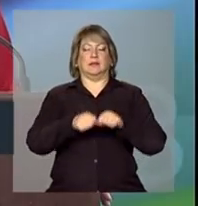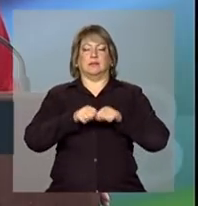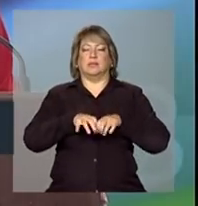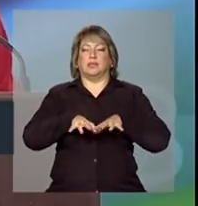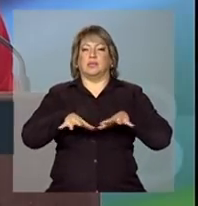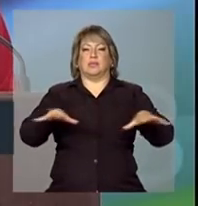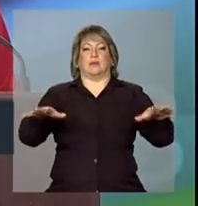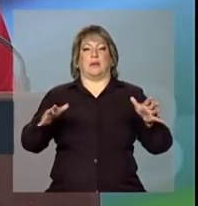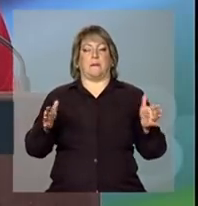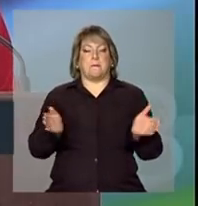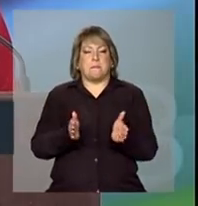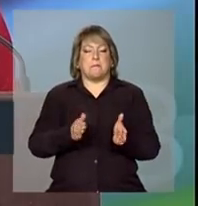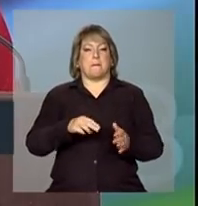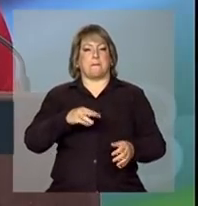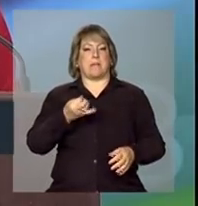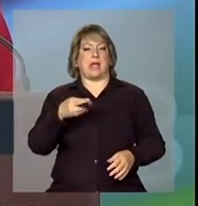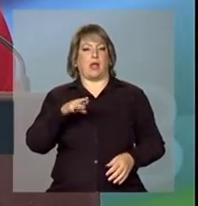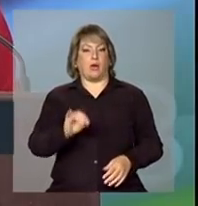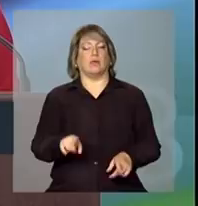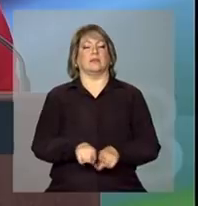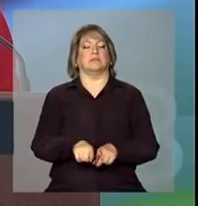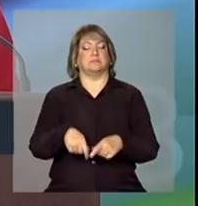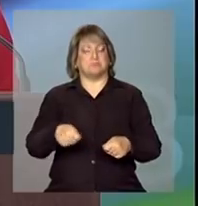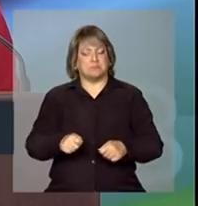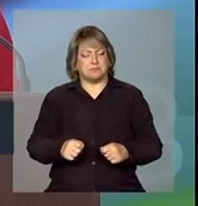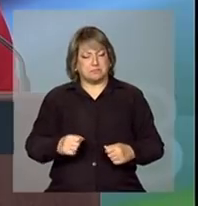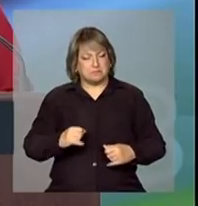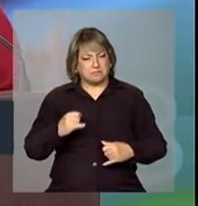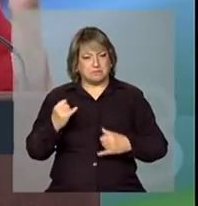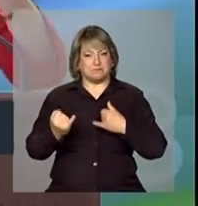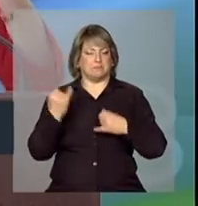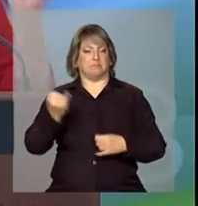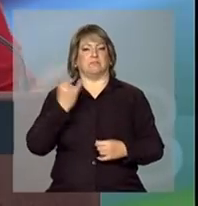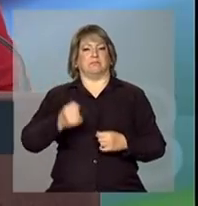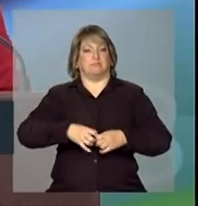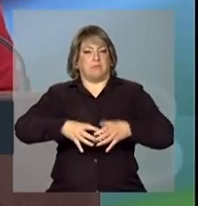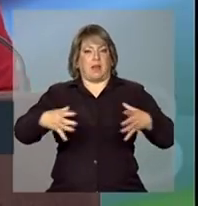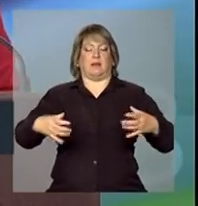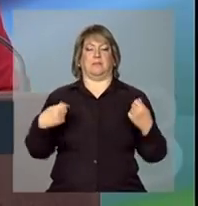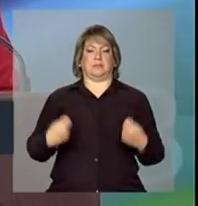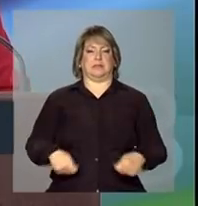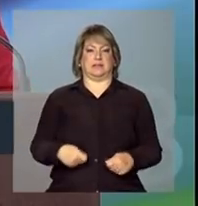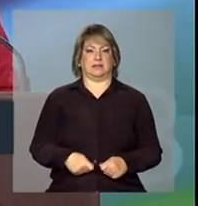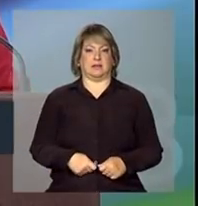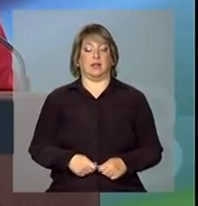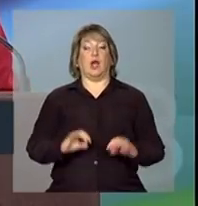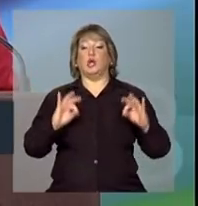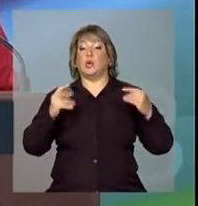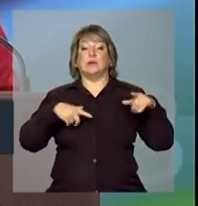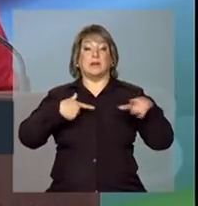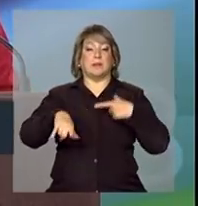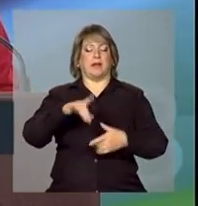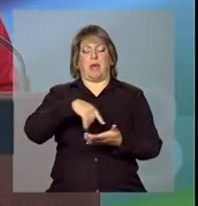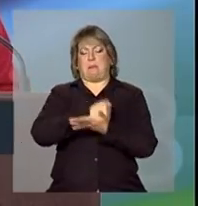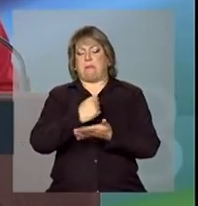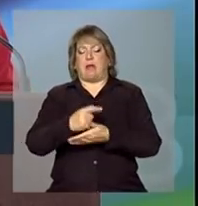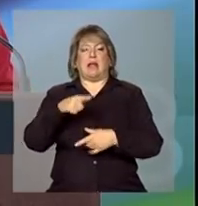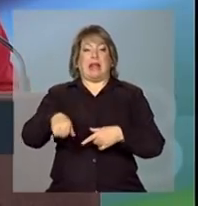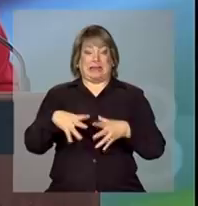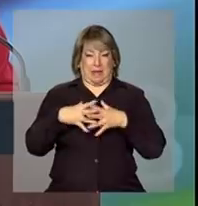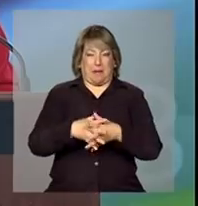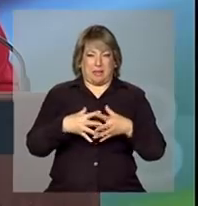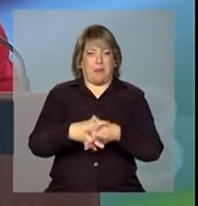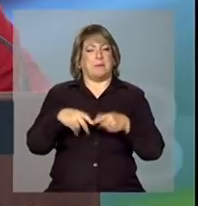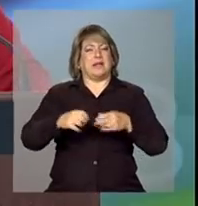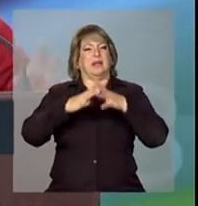pequena e da microempresa. É necessário em todas as atividades desburocratizar o país.